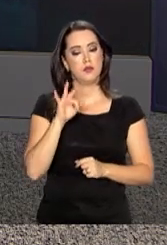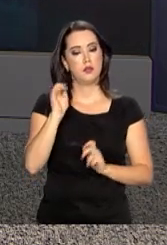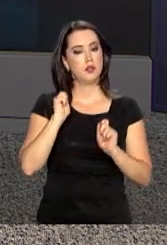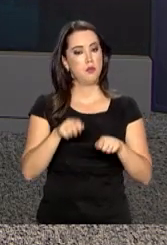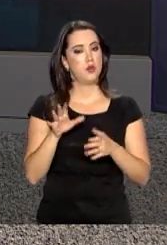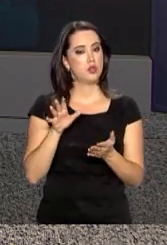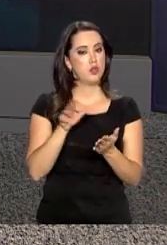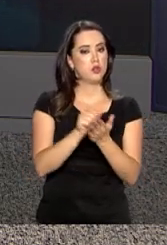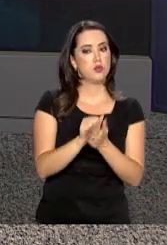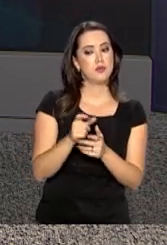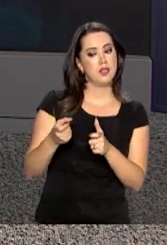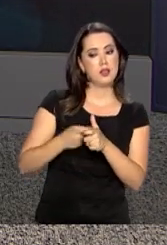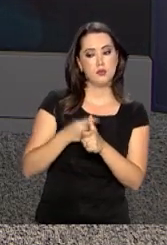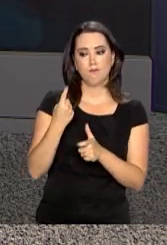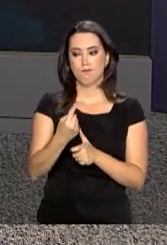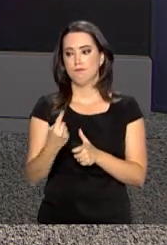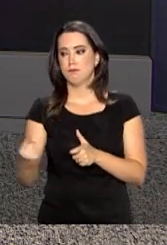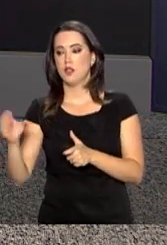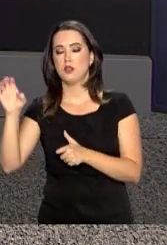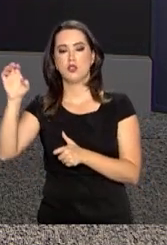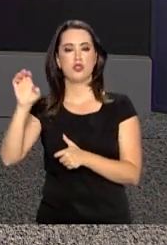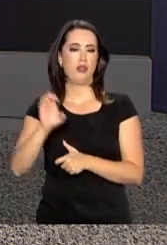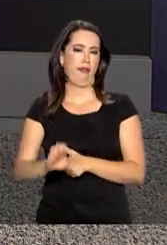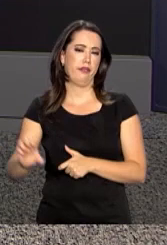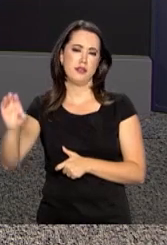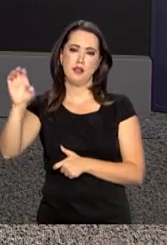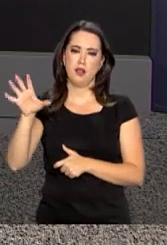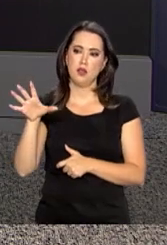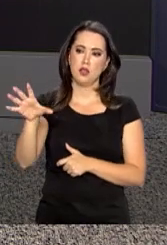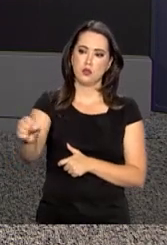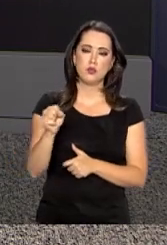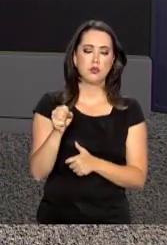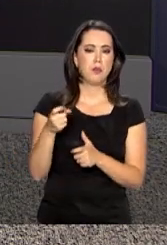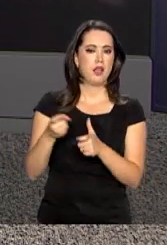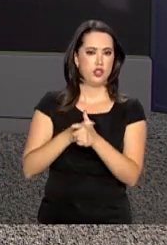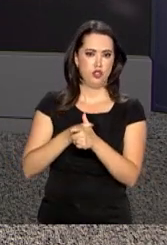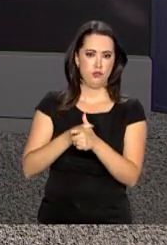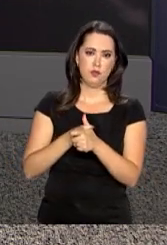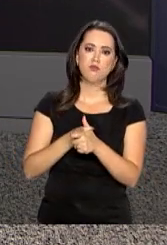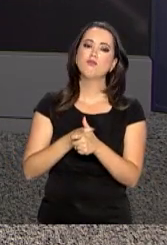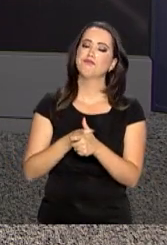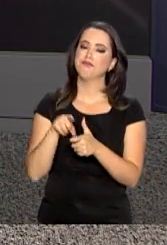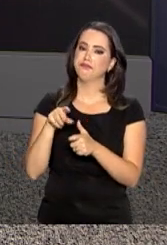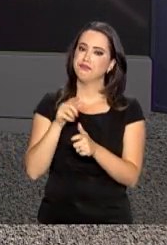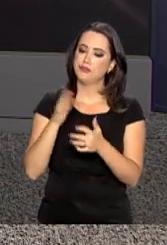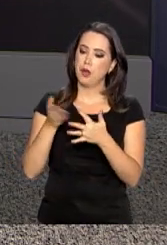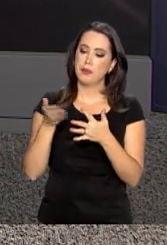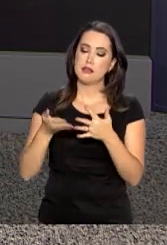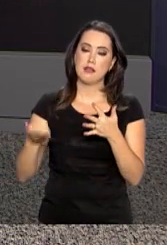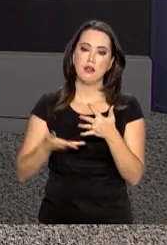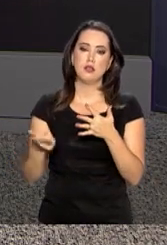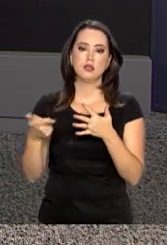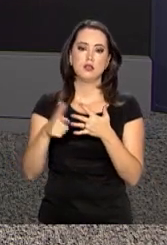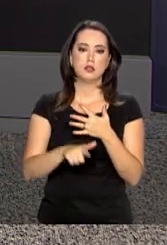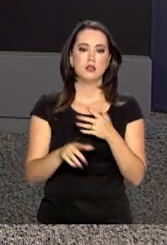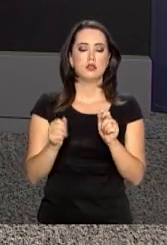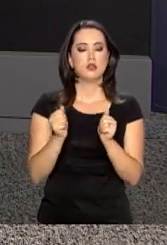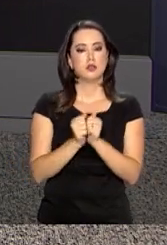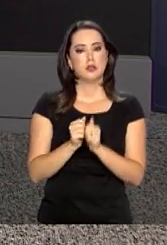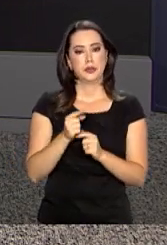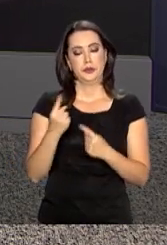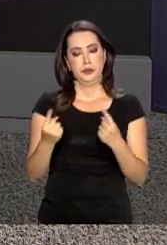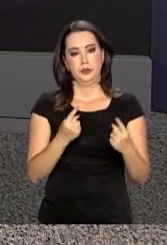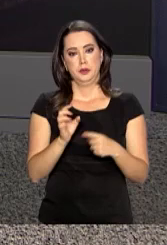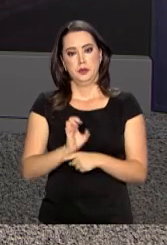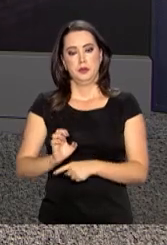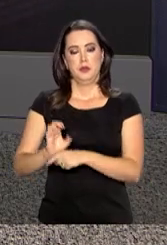dívida desses estados. Ou seja, assumir o ônus dessa dívida, renegociando a dívida com as unidades